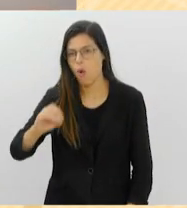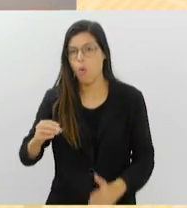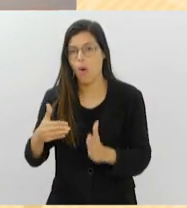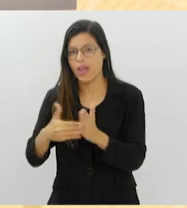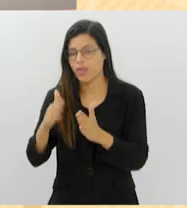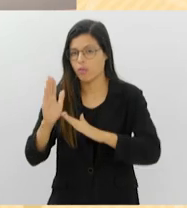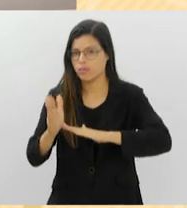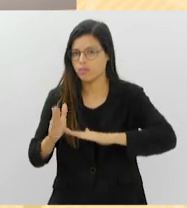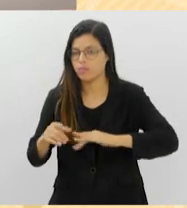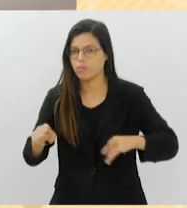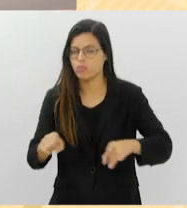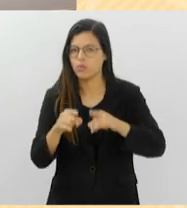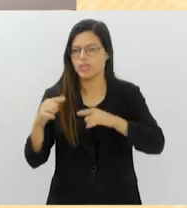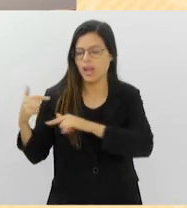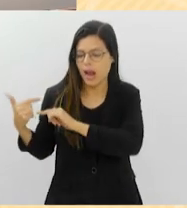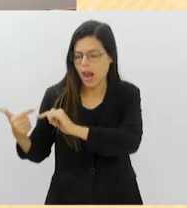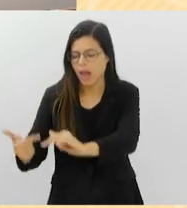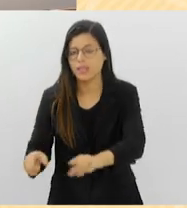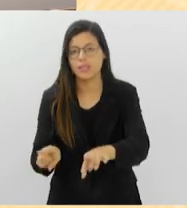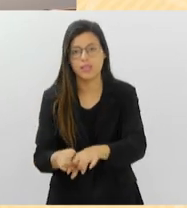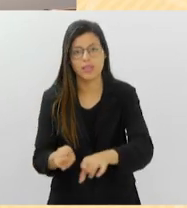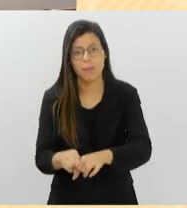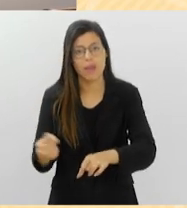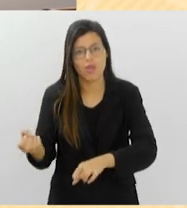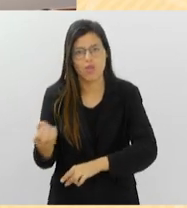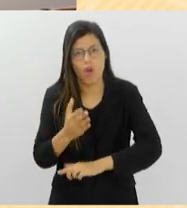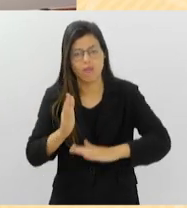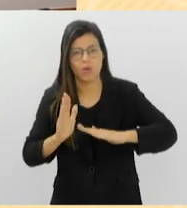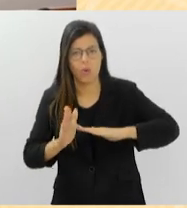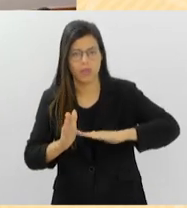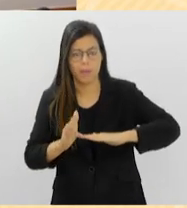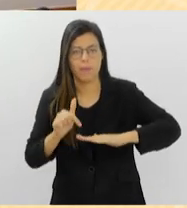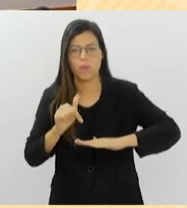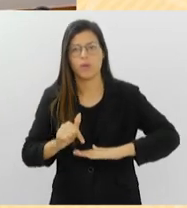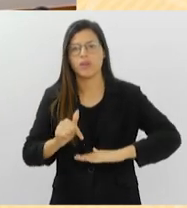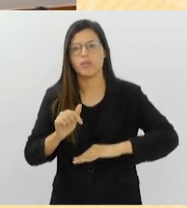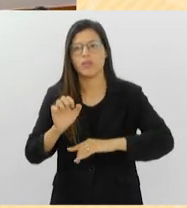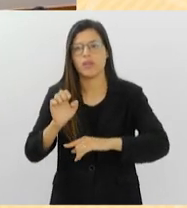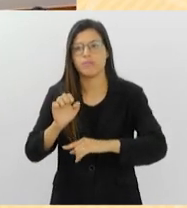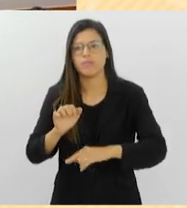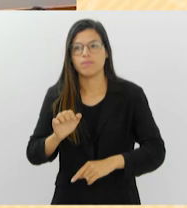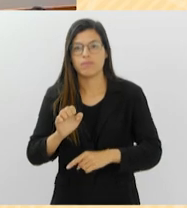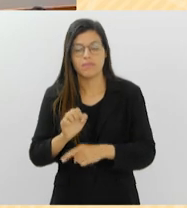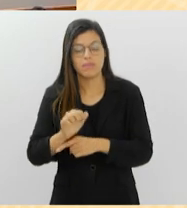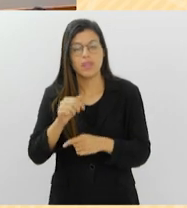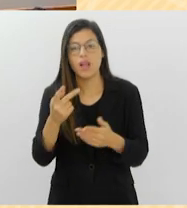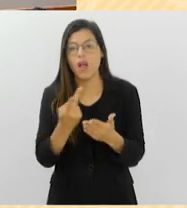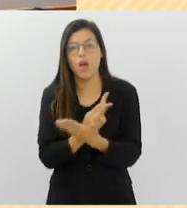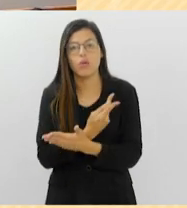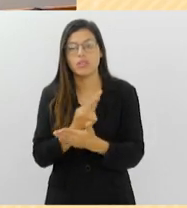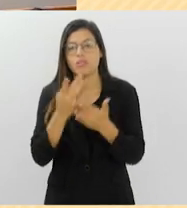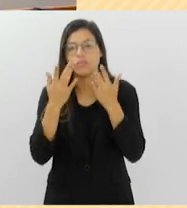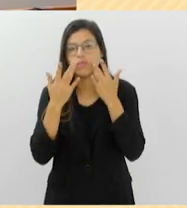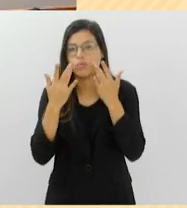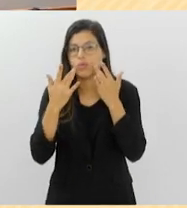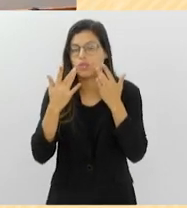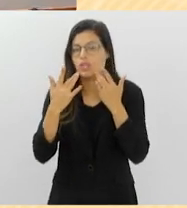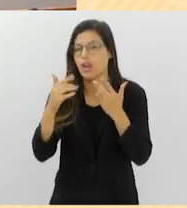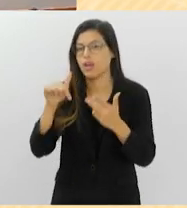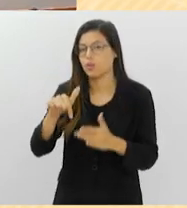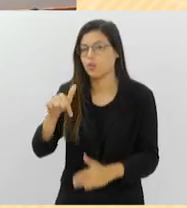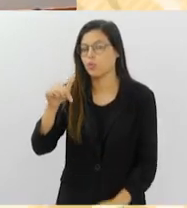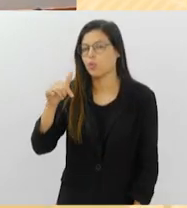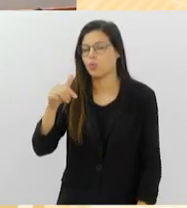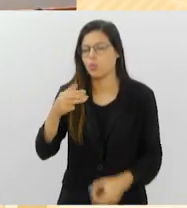clássica, bem como música moderna e contemporânea. No Estado, os concertos acontecem no Teatro Municipal do Rio de